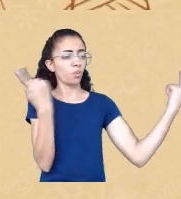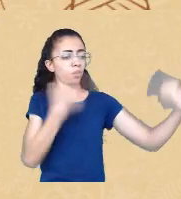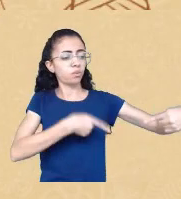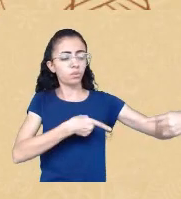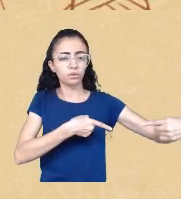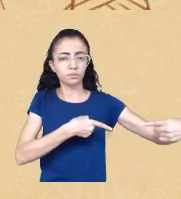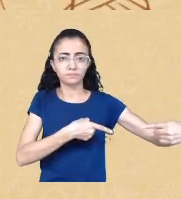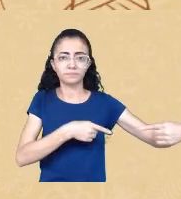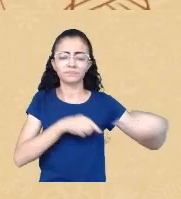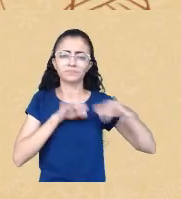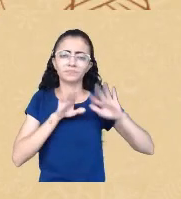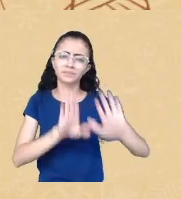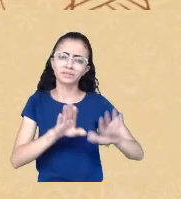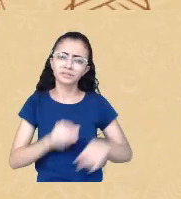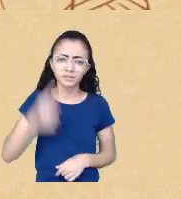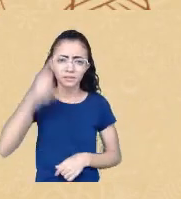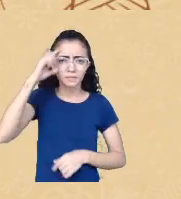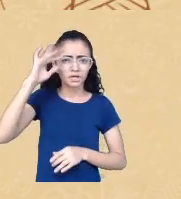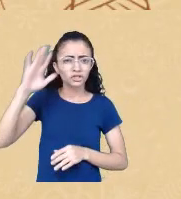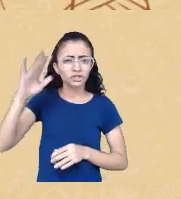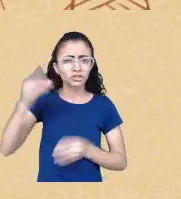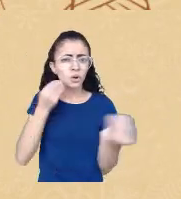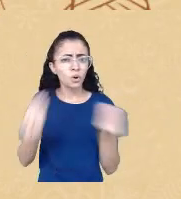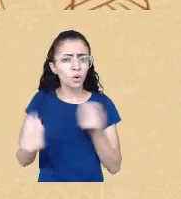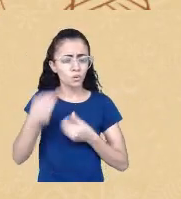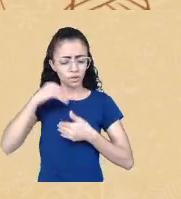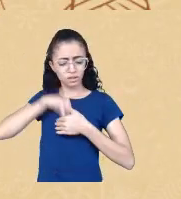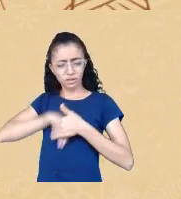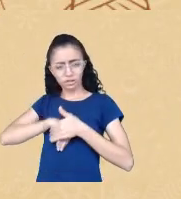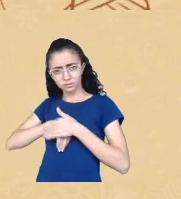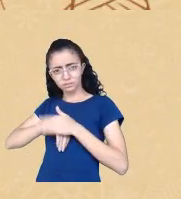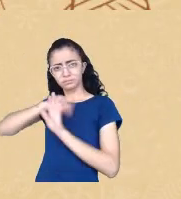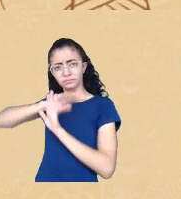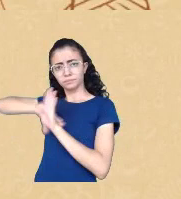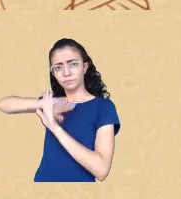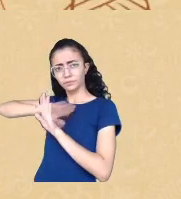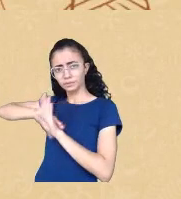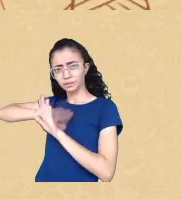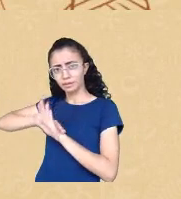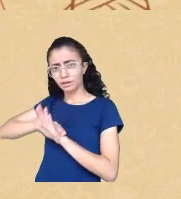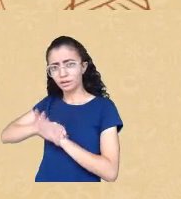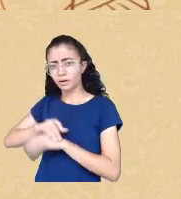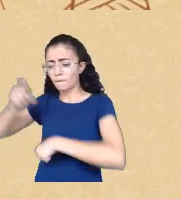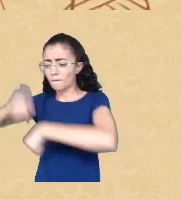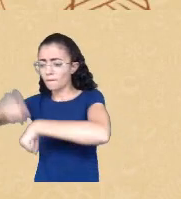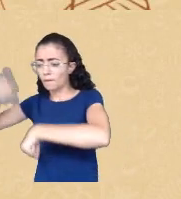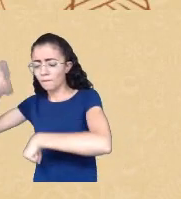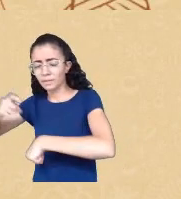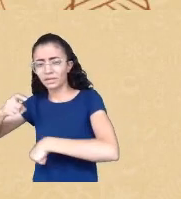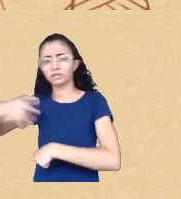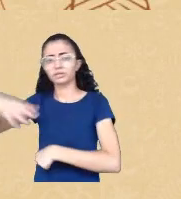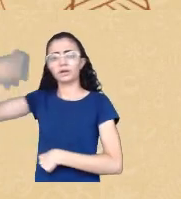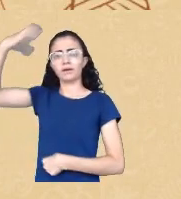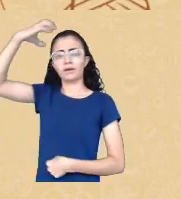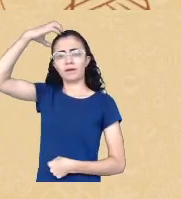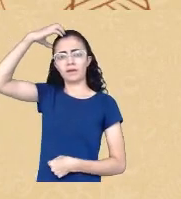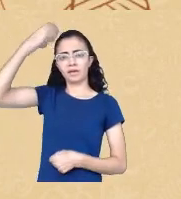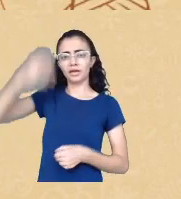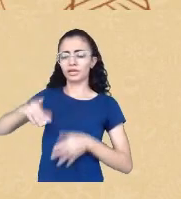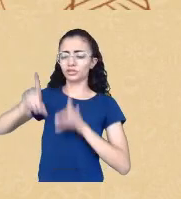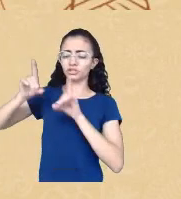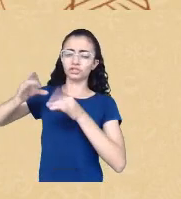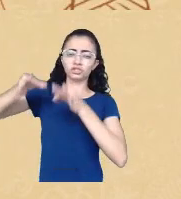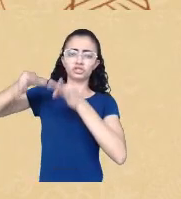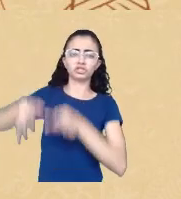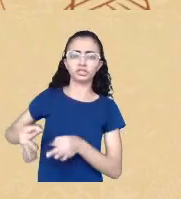pessoa fica não é? ora ela é rei rainha ora ela é digno das divindades e ora